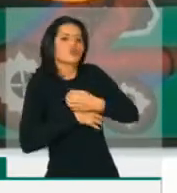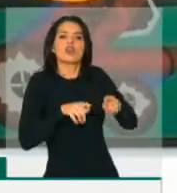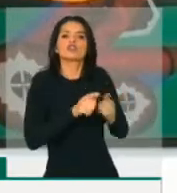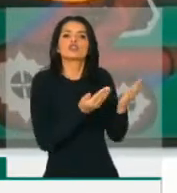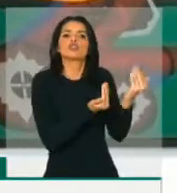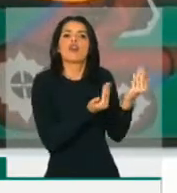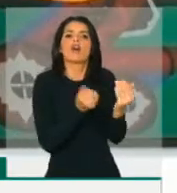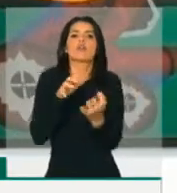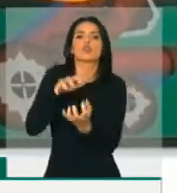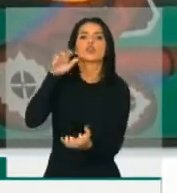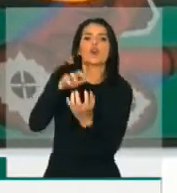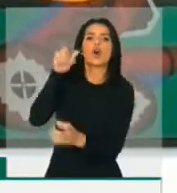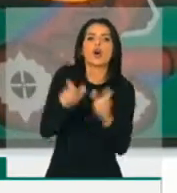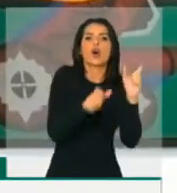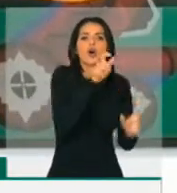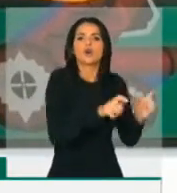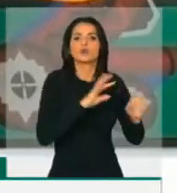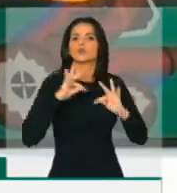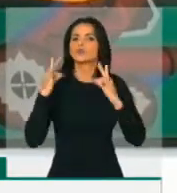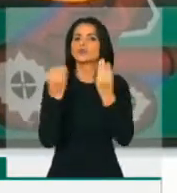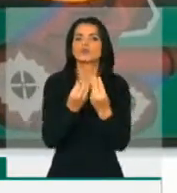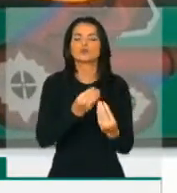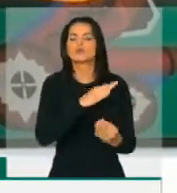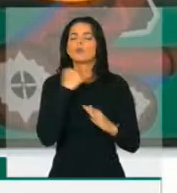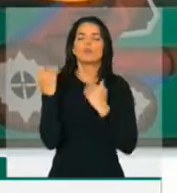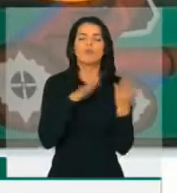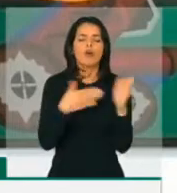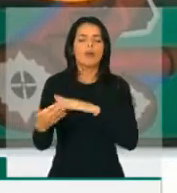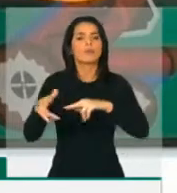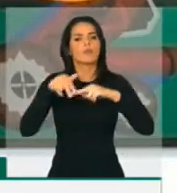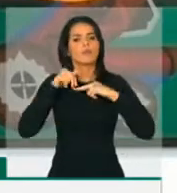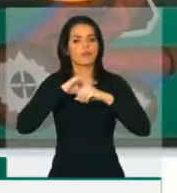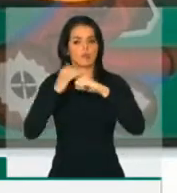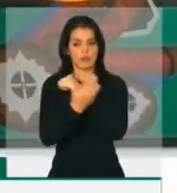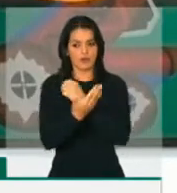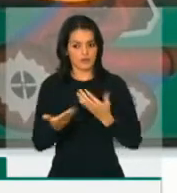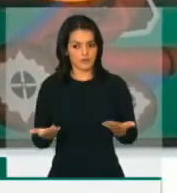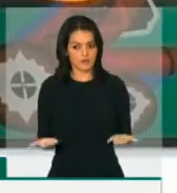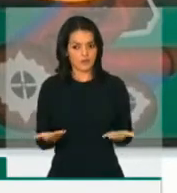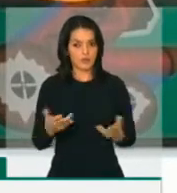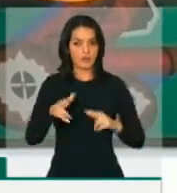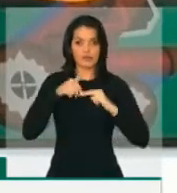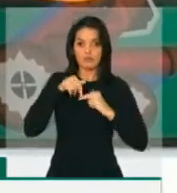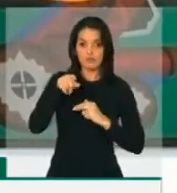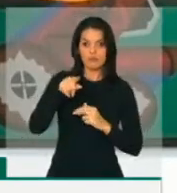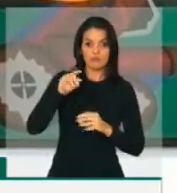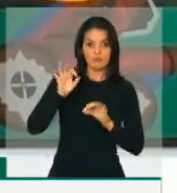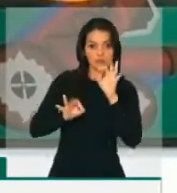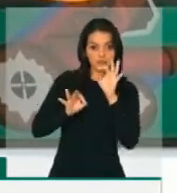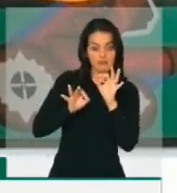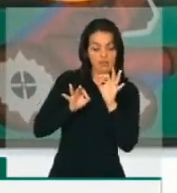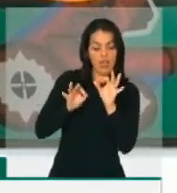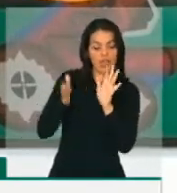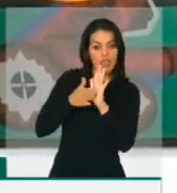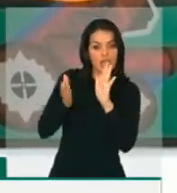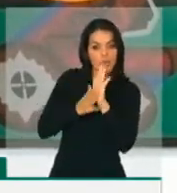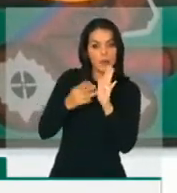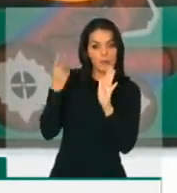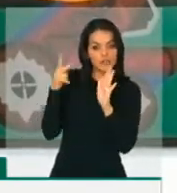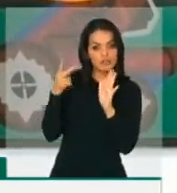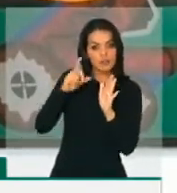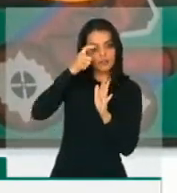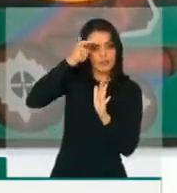as idades estão morrendo de Covid-19. Então, segundo a política dele, Bolsonaro e a